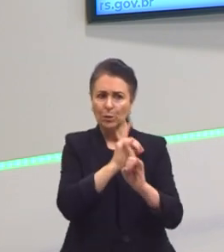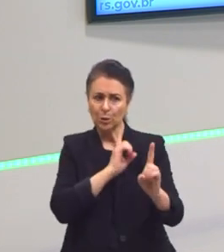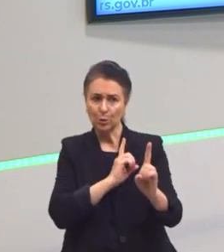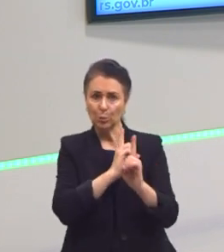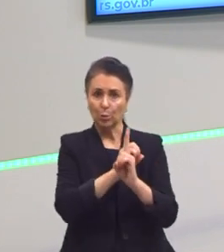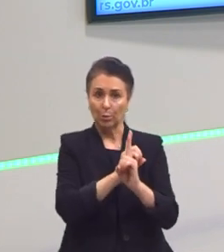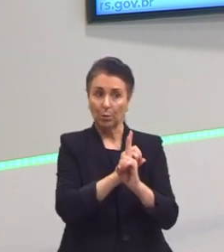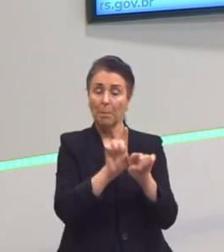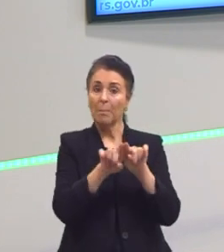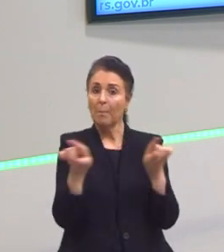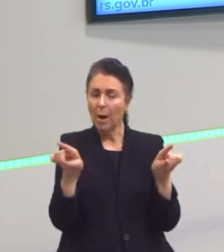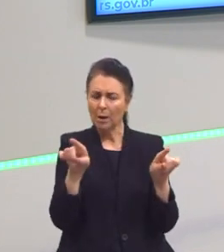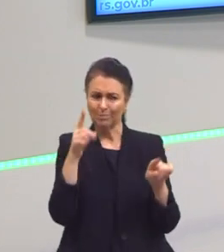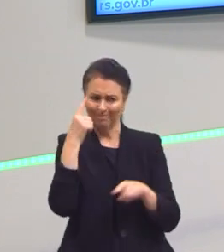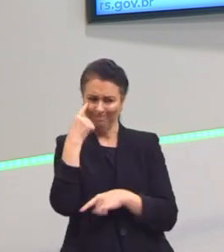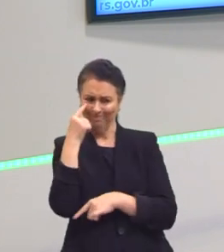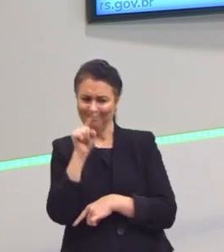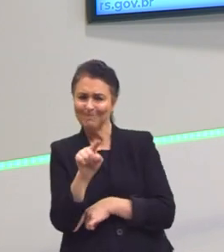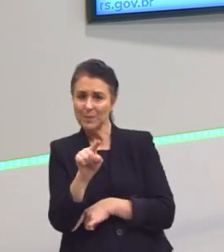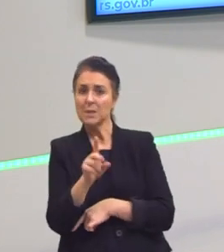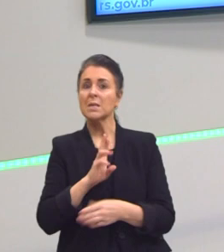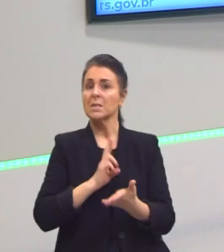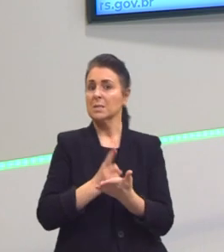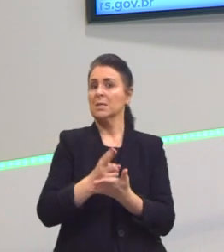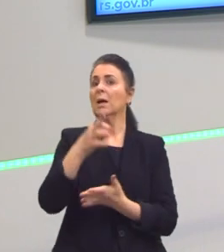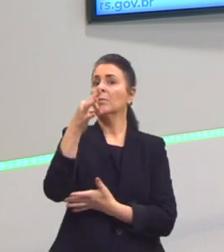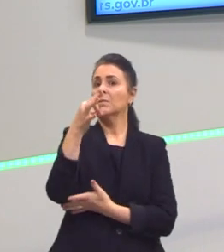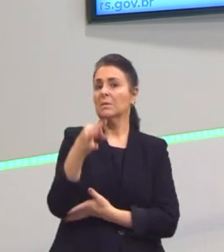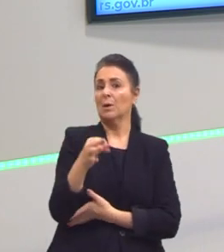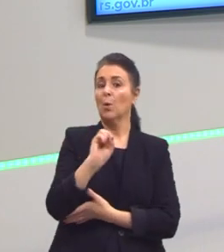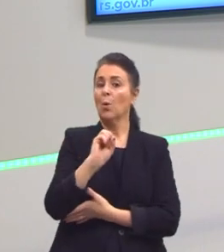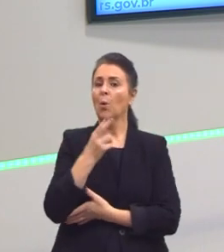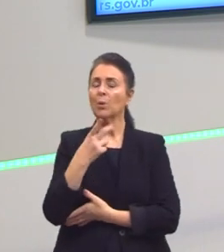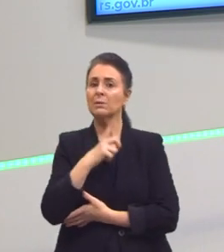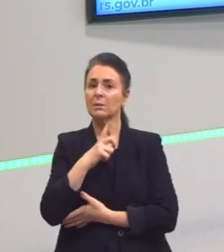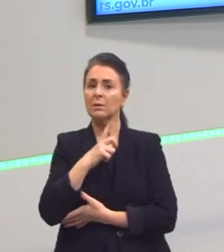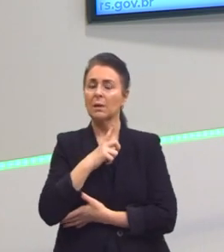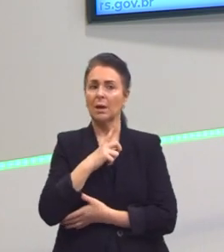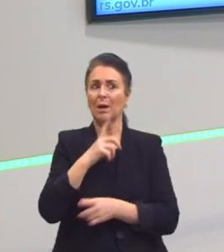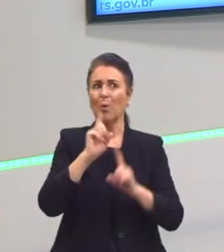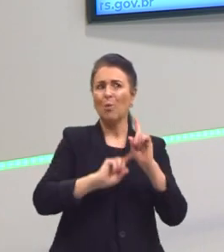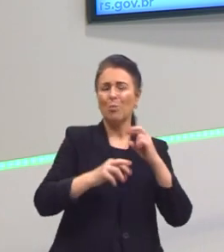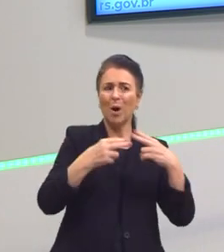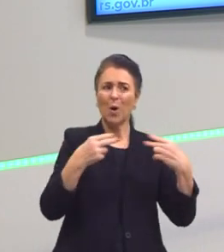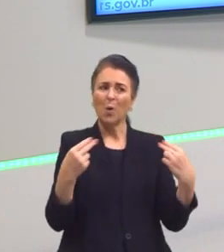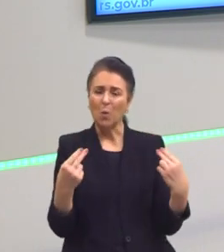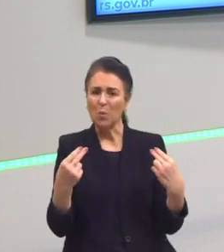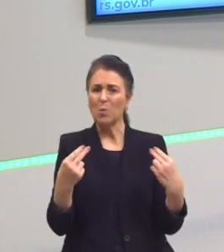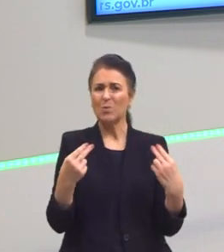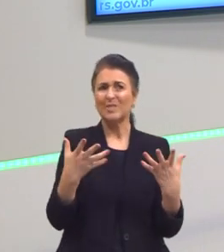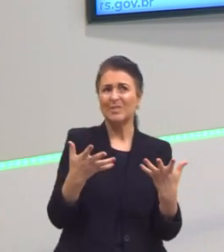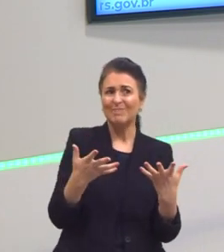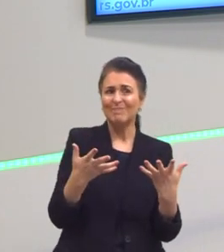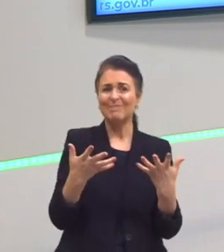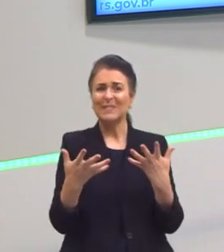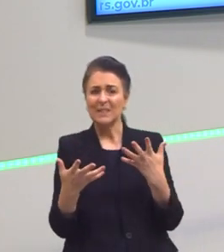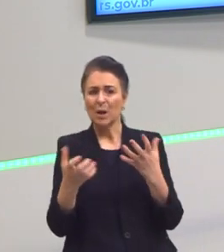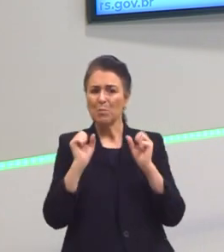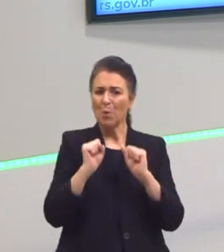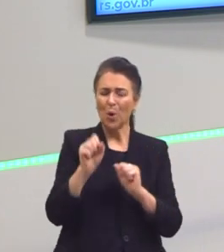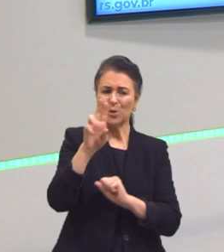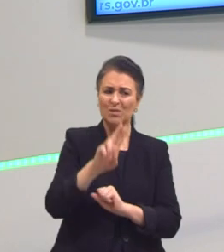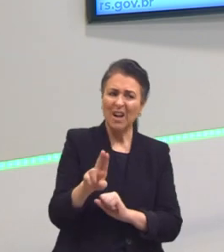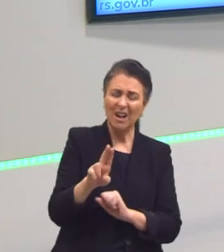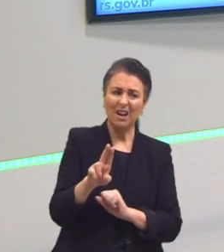interessante verificar se vai dar sempre certo ou se existe uma condição para... Nesse caso eu posso usar, nesse